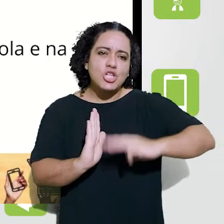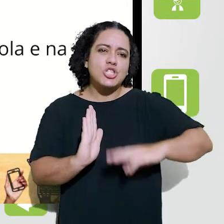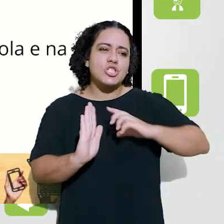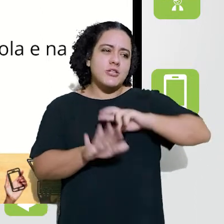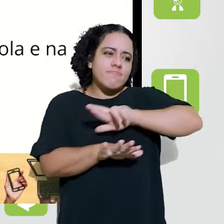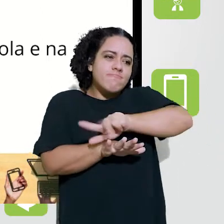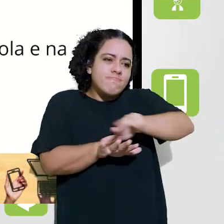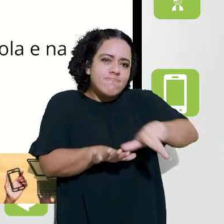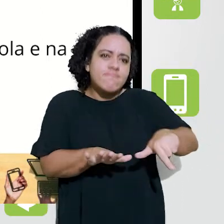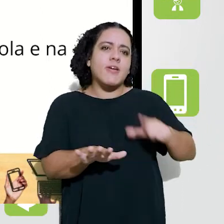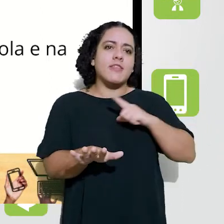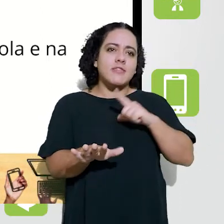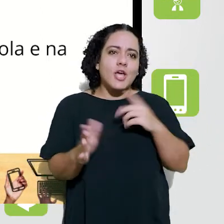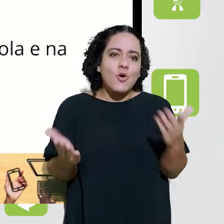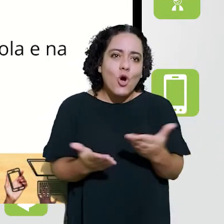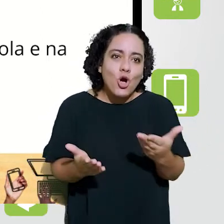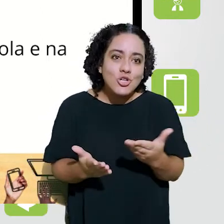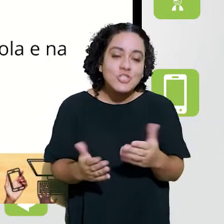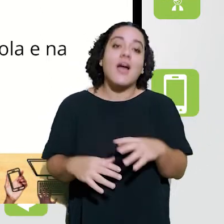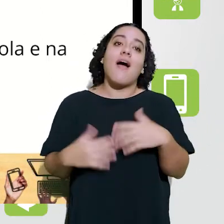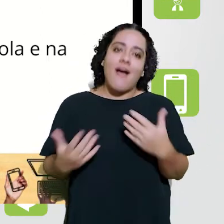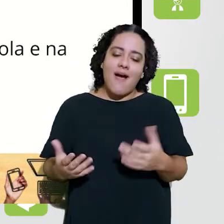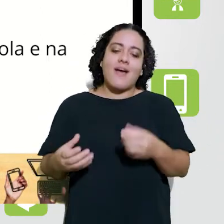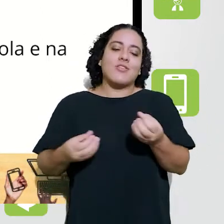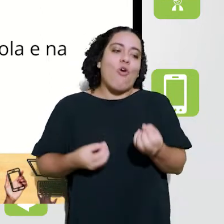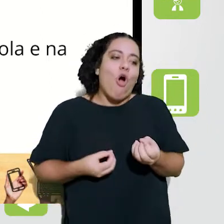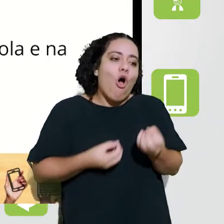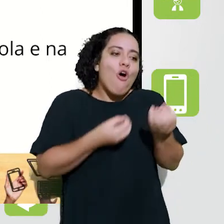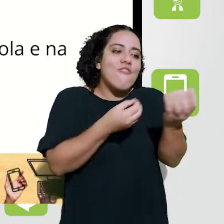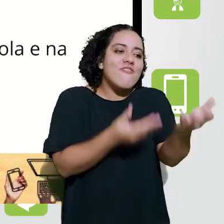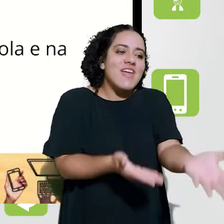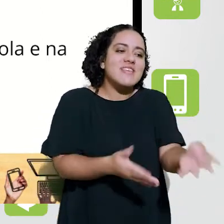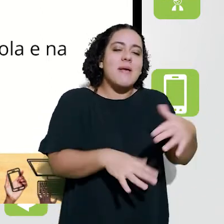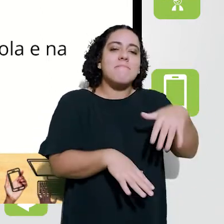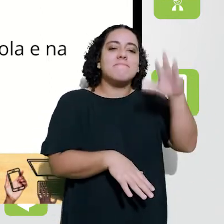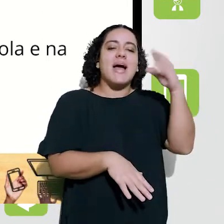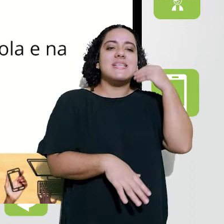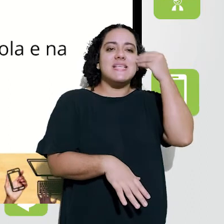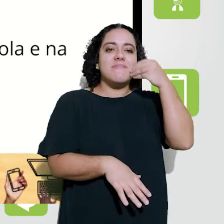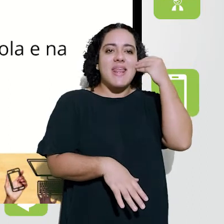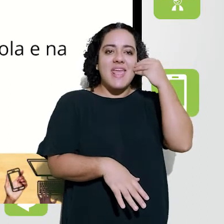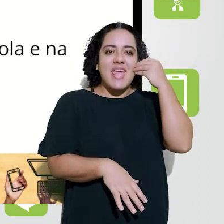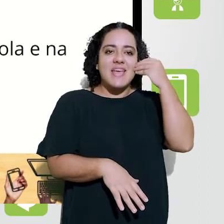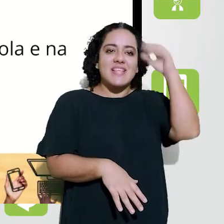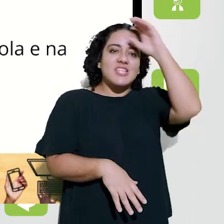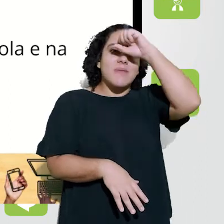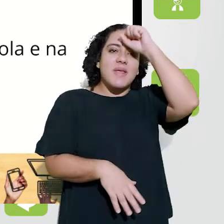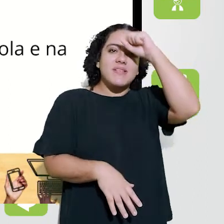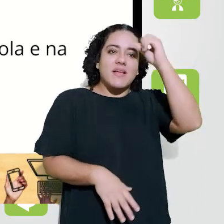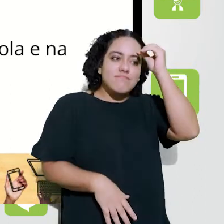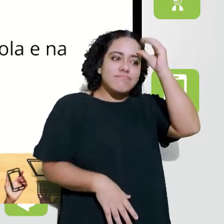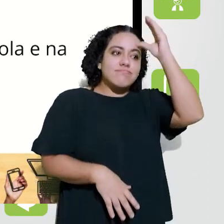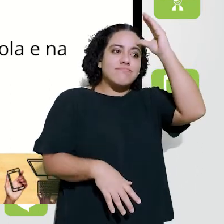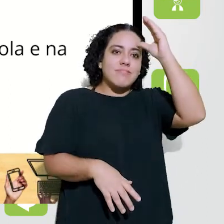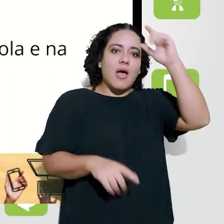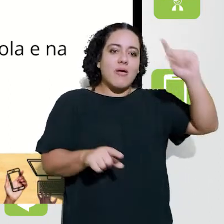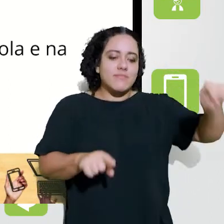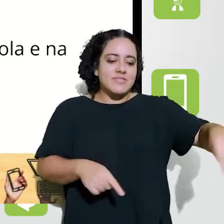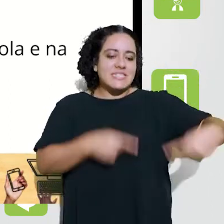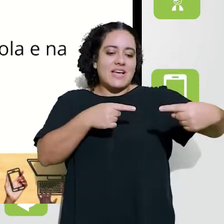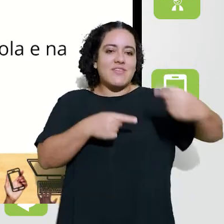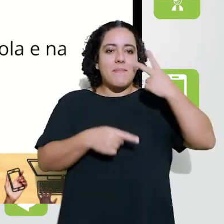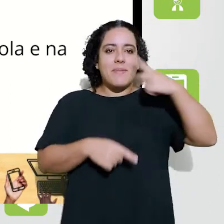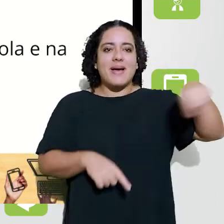infraestruturas, as metodologias disponíveis que eu tenho, oferecer uma experiência ainda muito mais